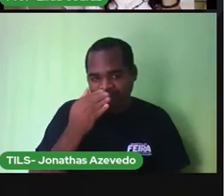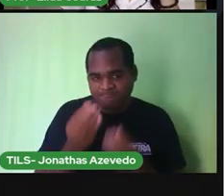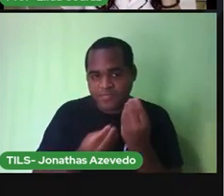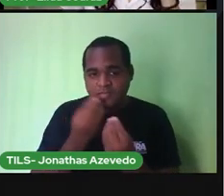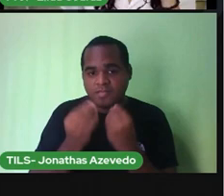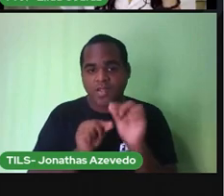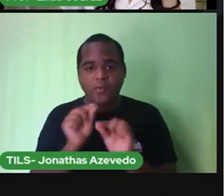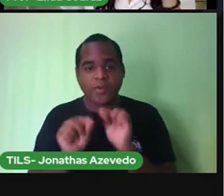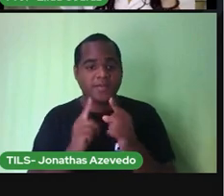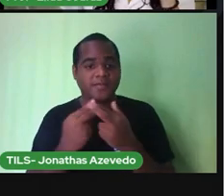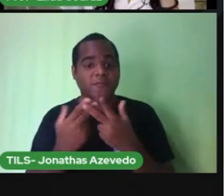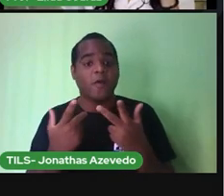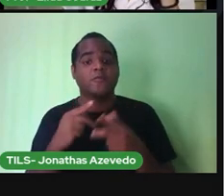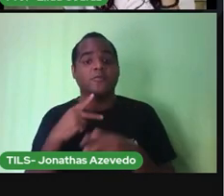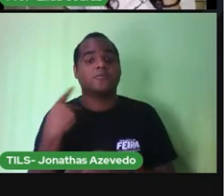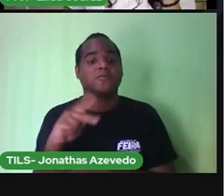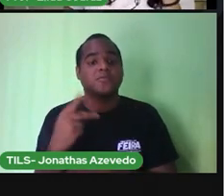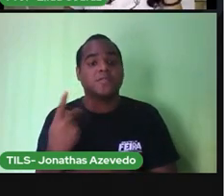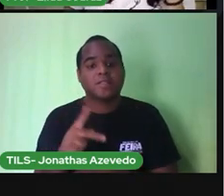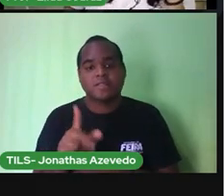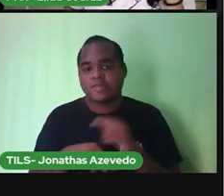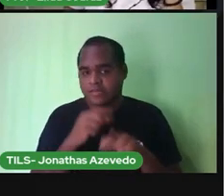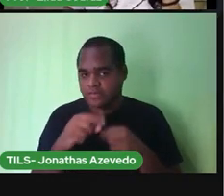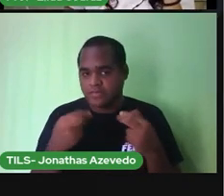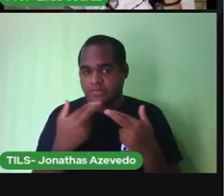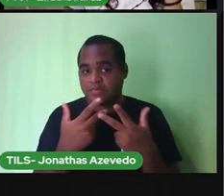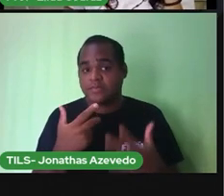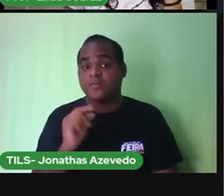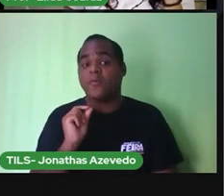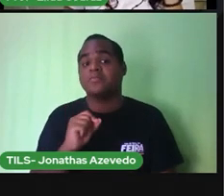aí, em qual estação do ano você nasceu?